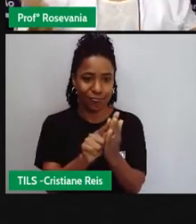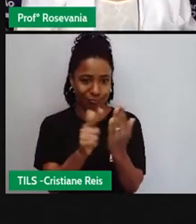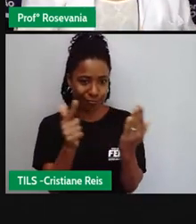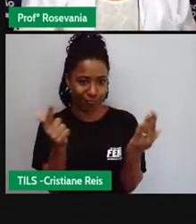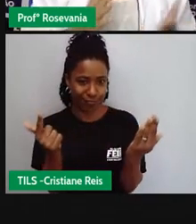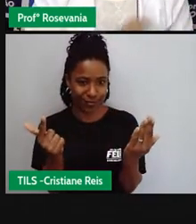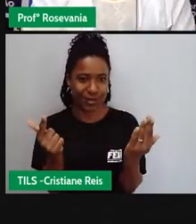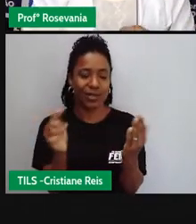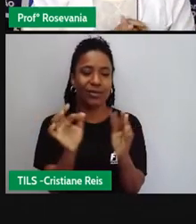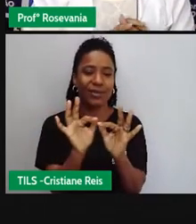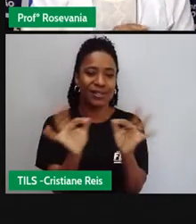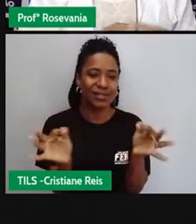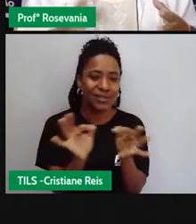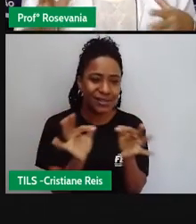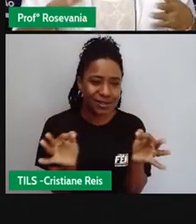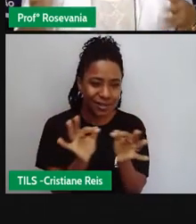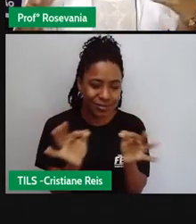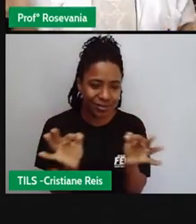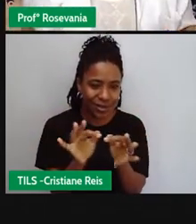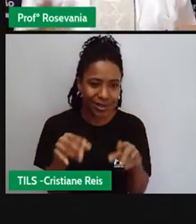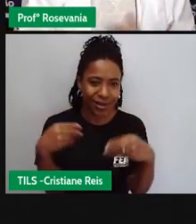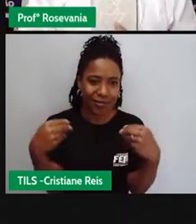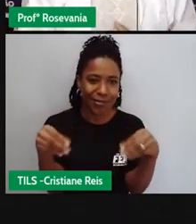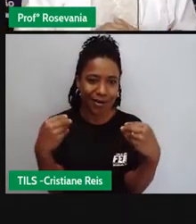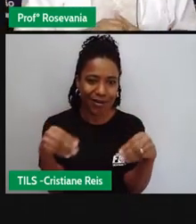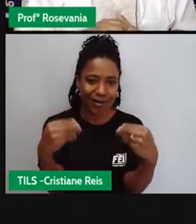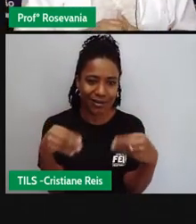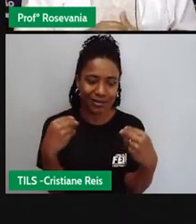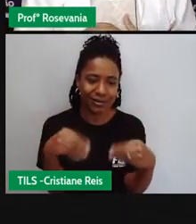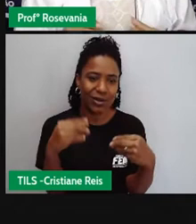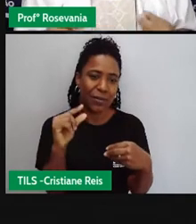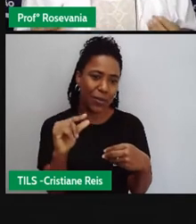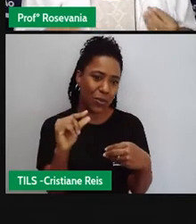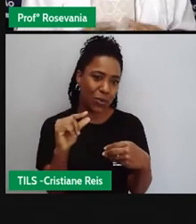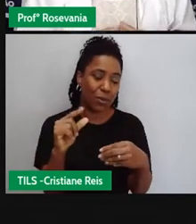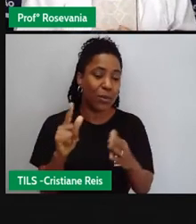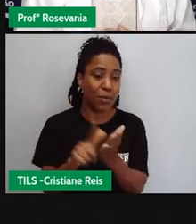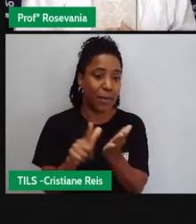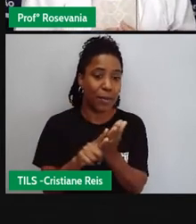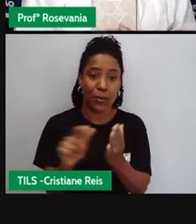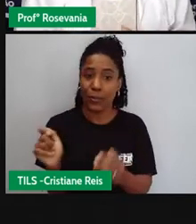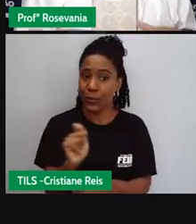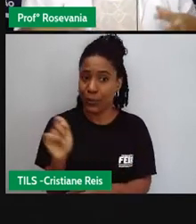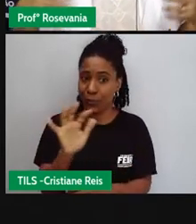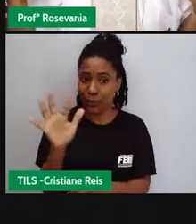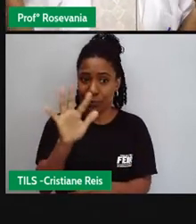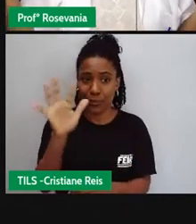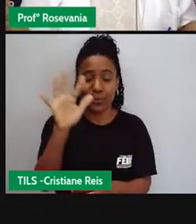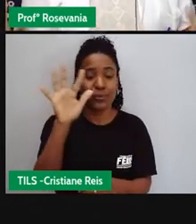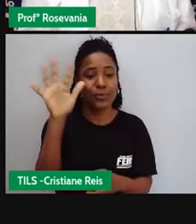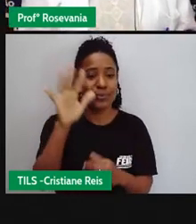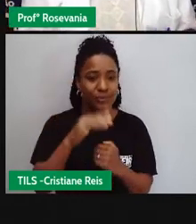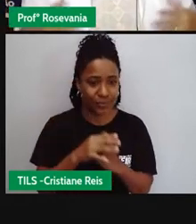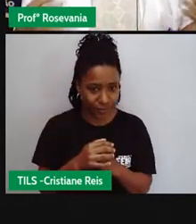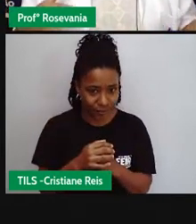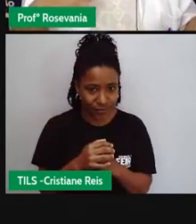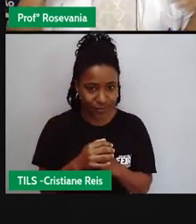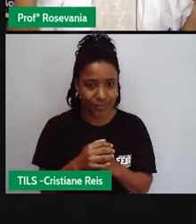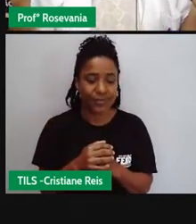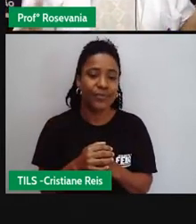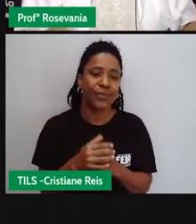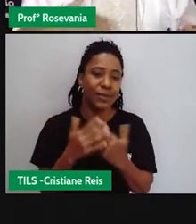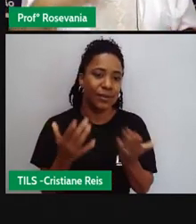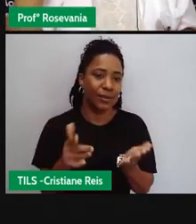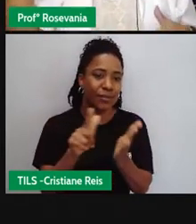papel, aqui na coluna, era uma coisa mais, bora dizer assim, mais cara até, para se chegar, e aí, consequentemente,